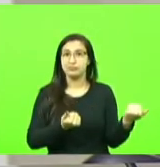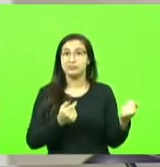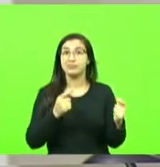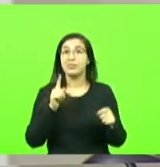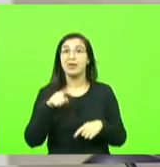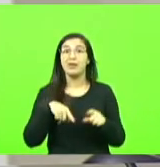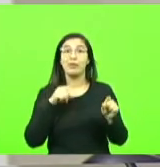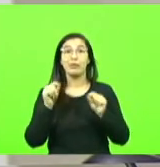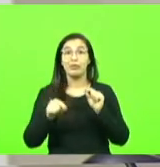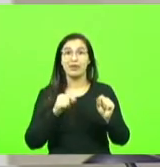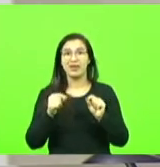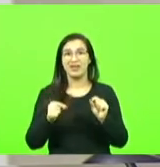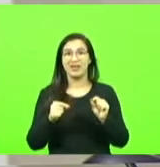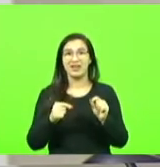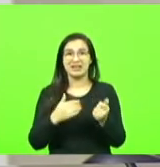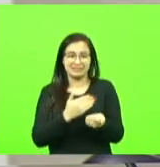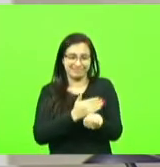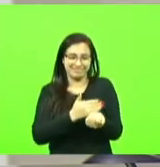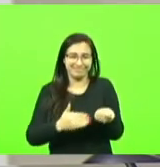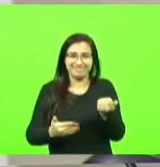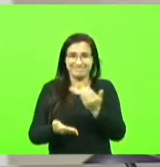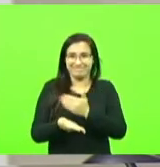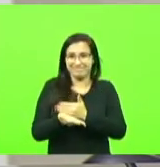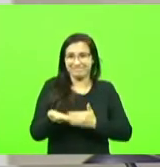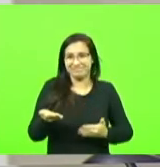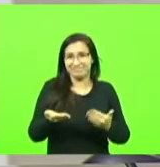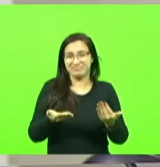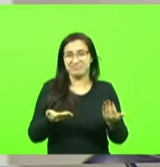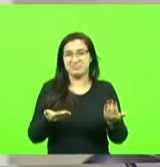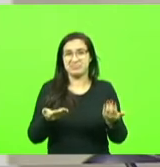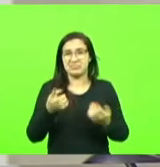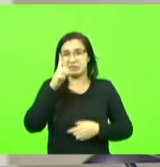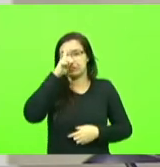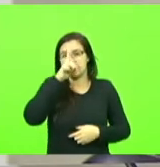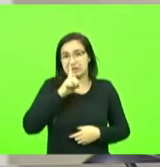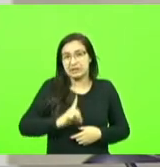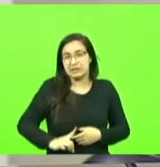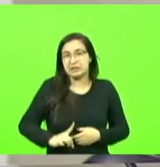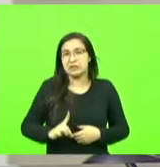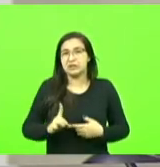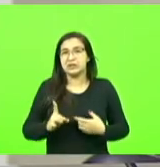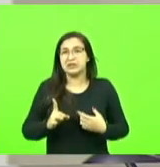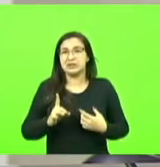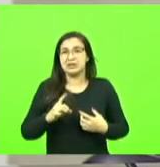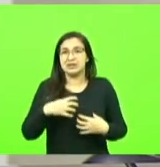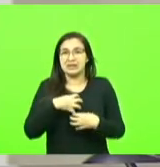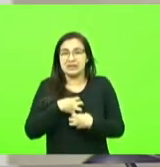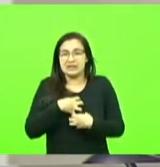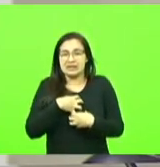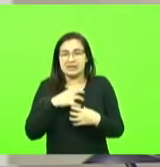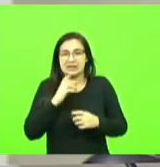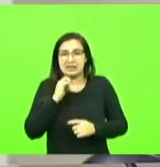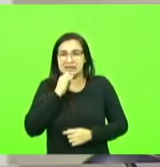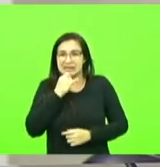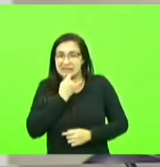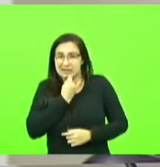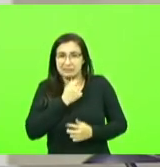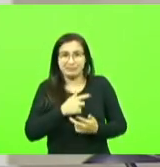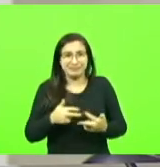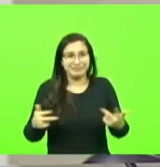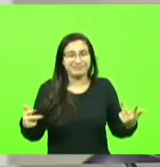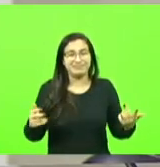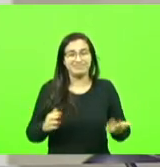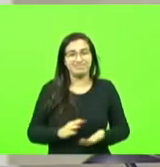automutilação a questão da depressão eu acompanhei esses dias todos